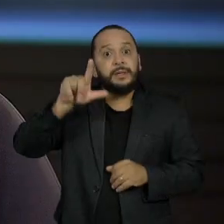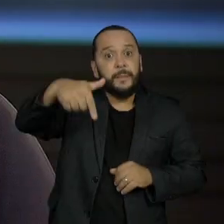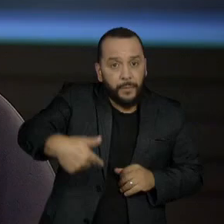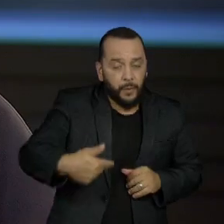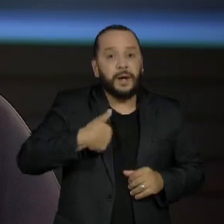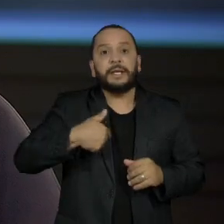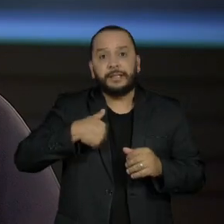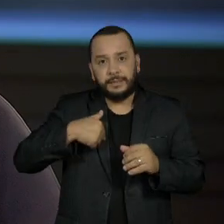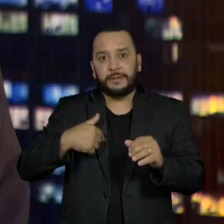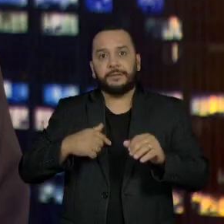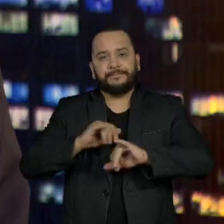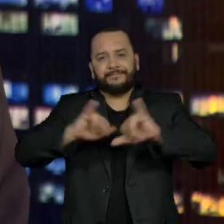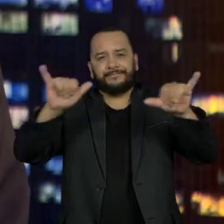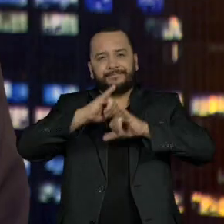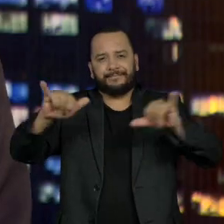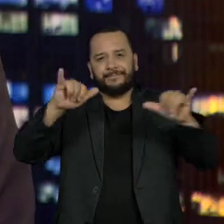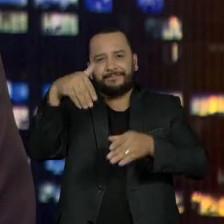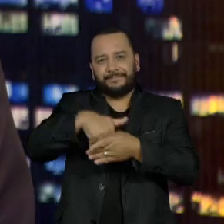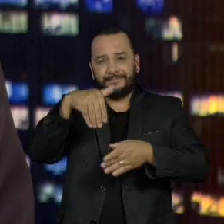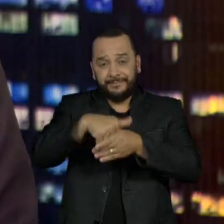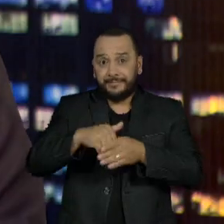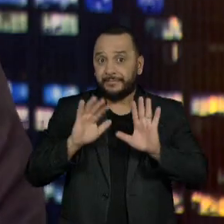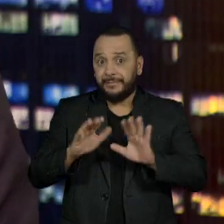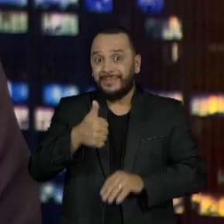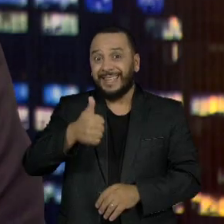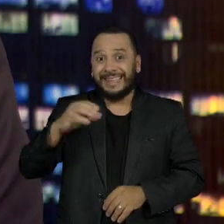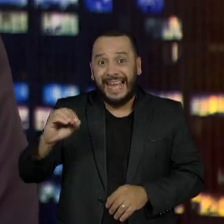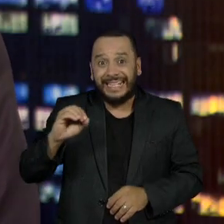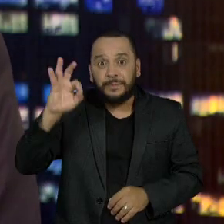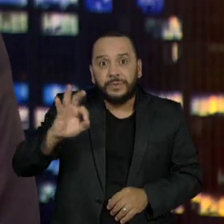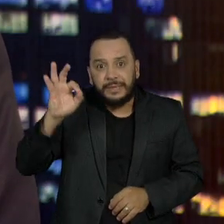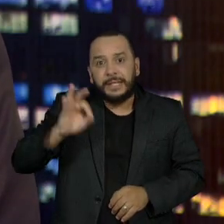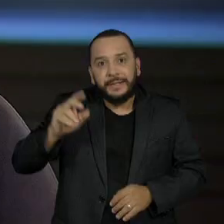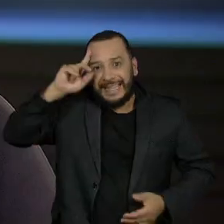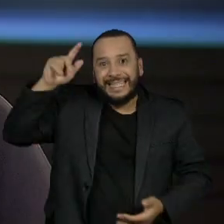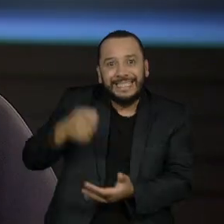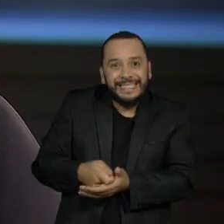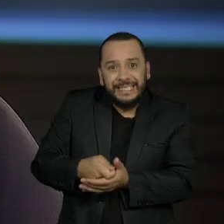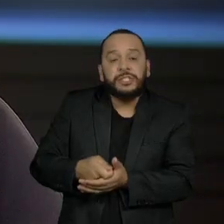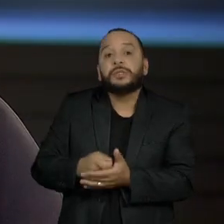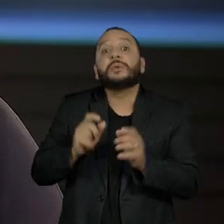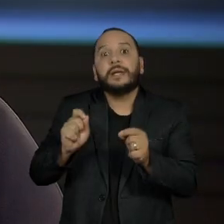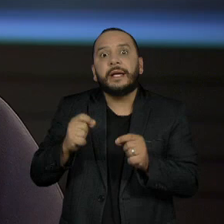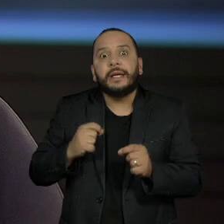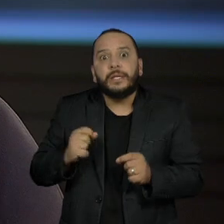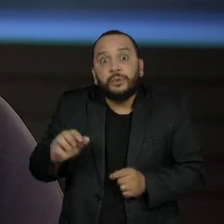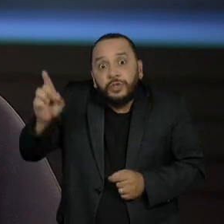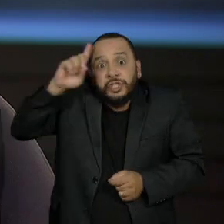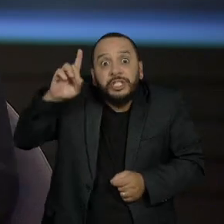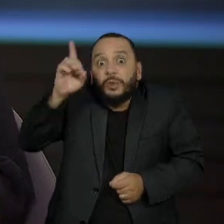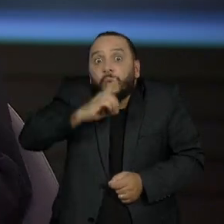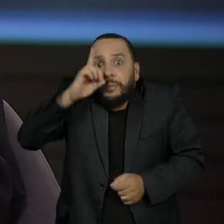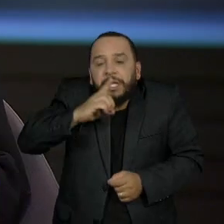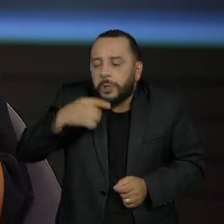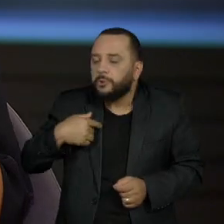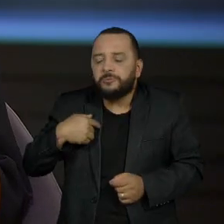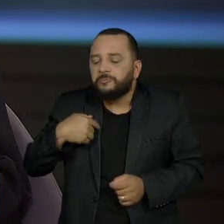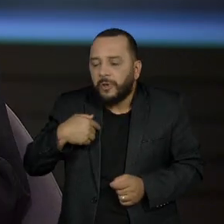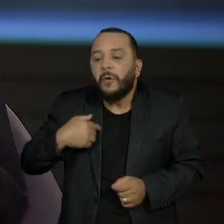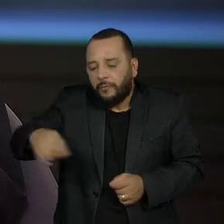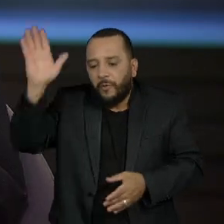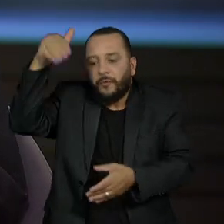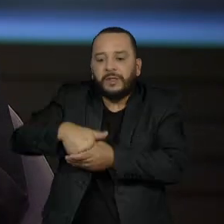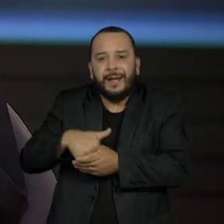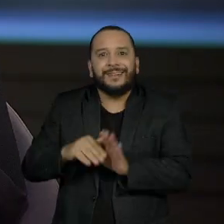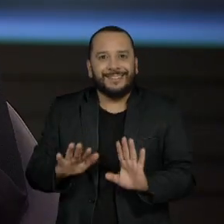talvez a informação mais relevante aqui é que 10% definiram no dia da eleição, Vera. Exato. Ainda tem uma certa volatilidade de